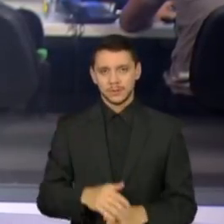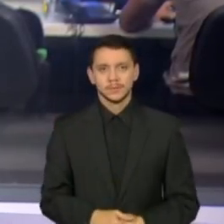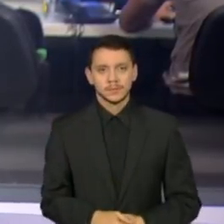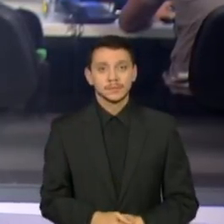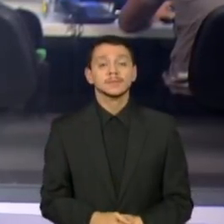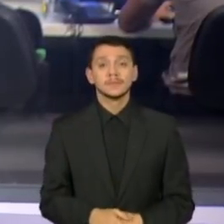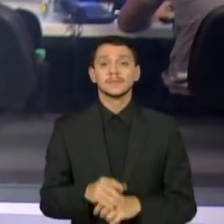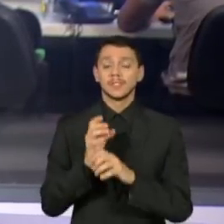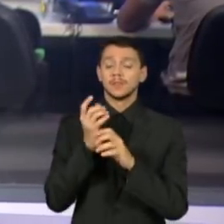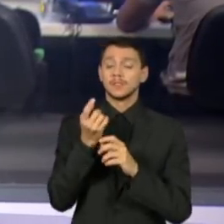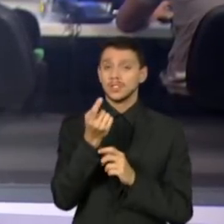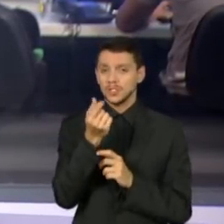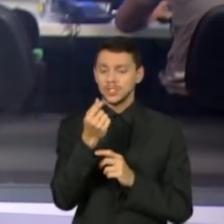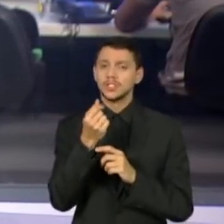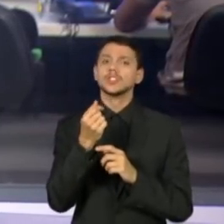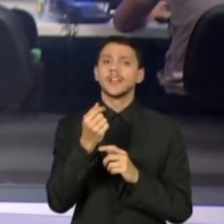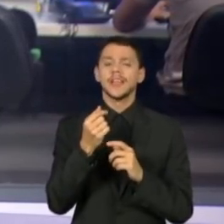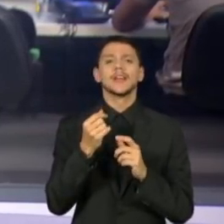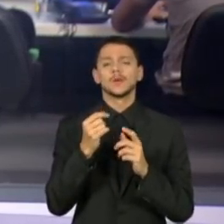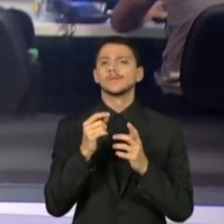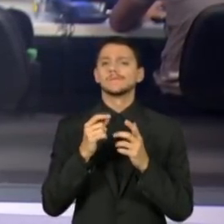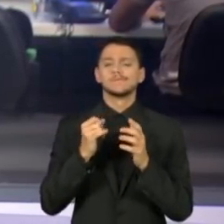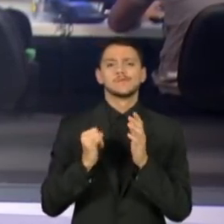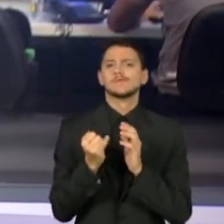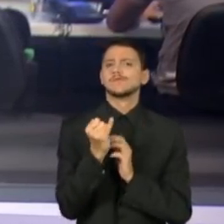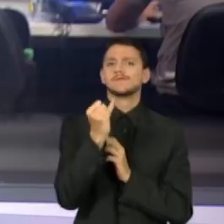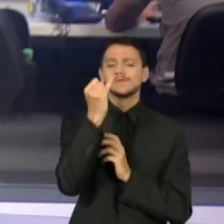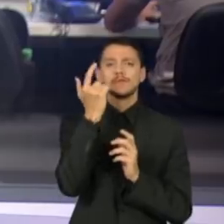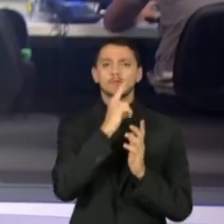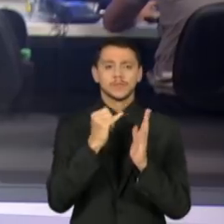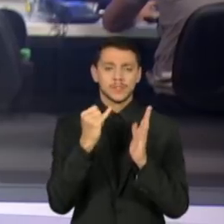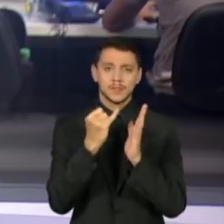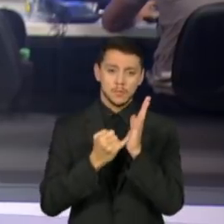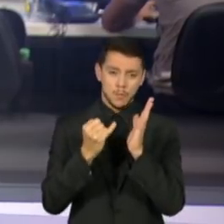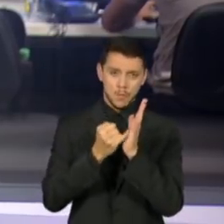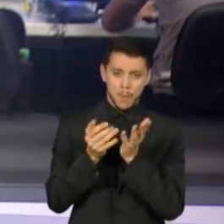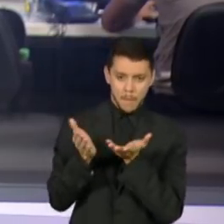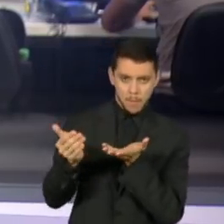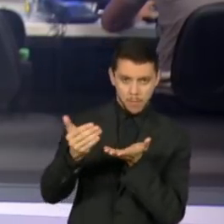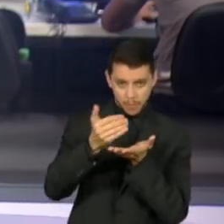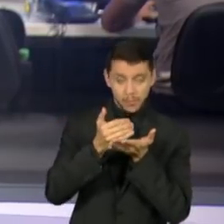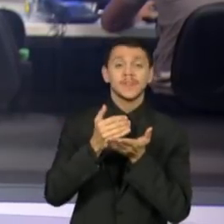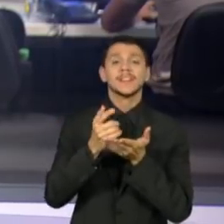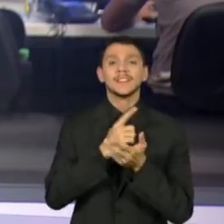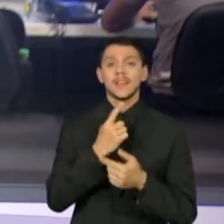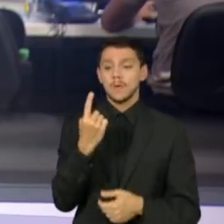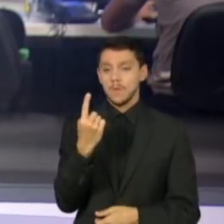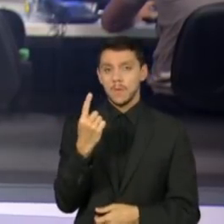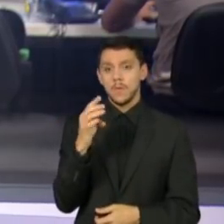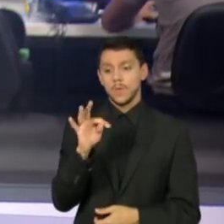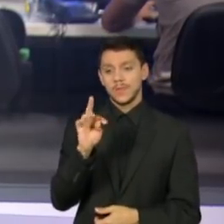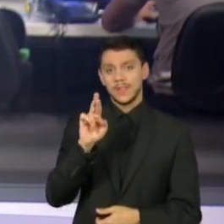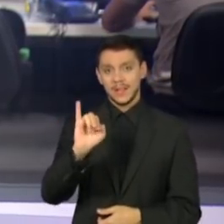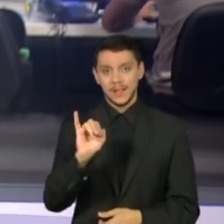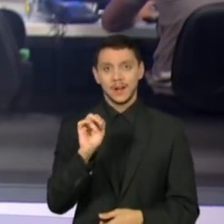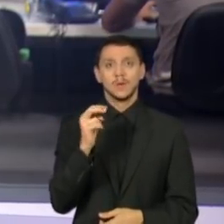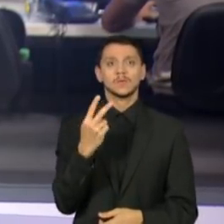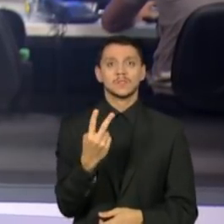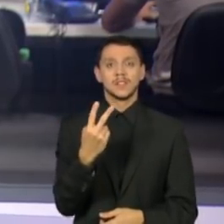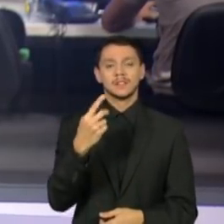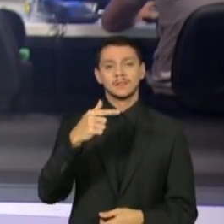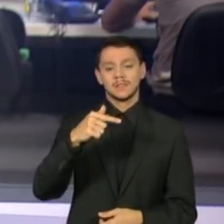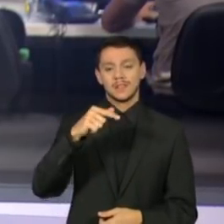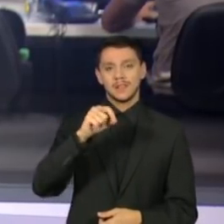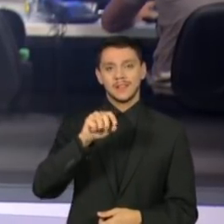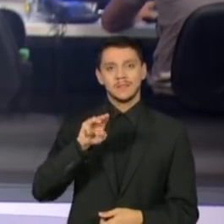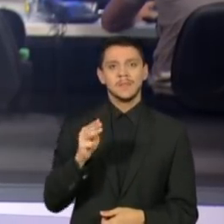bate recorde histórico. Foram 1 trilhão e 870 bilhões de reais no ano passado. É